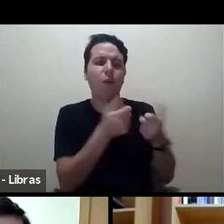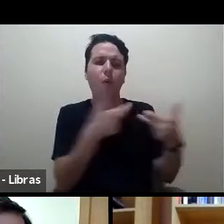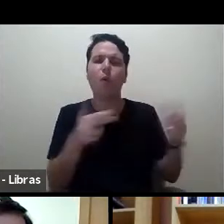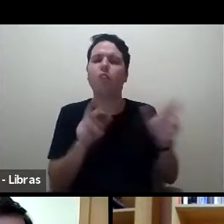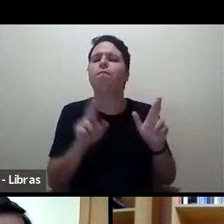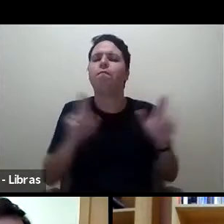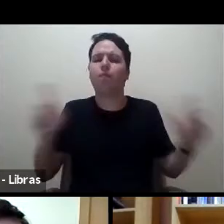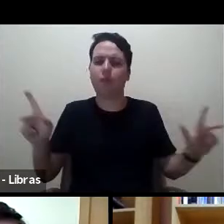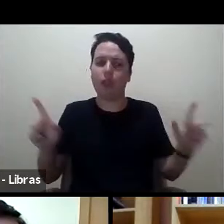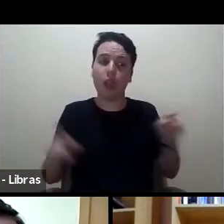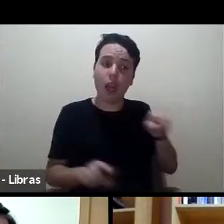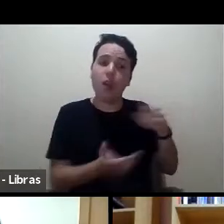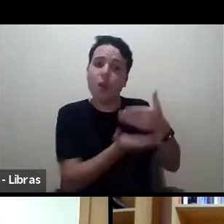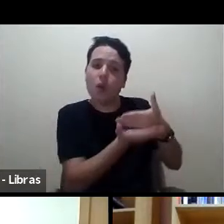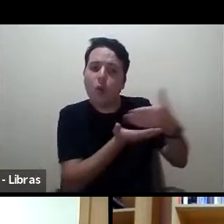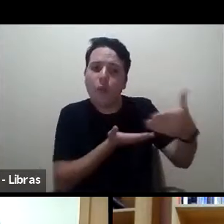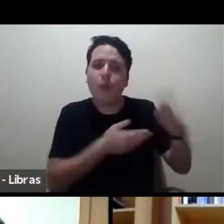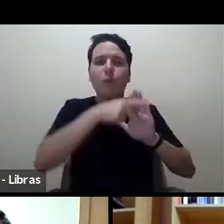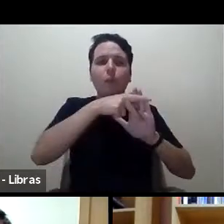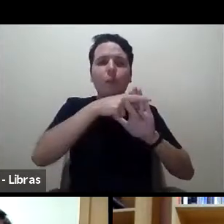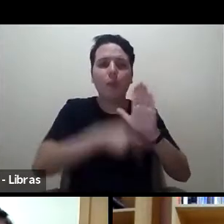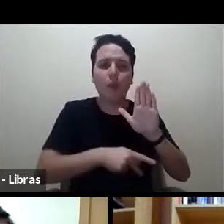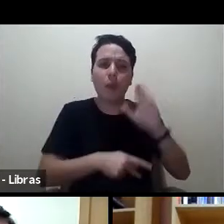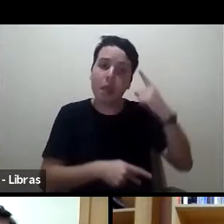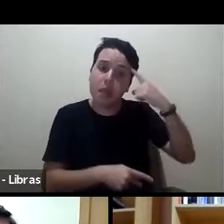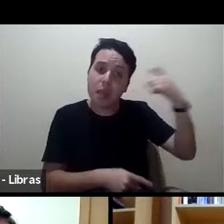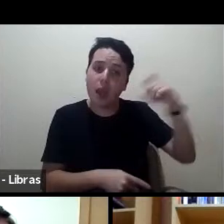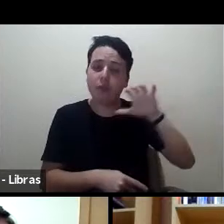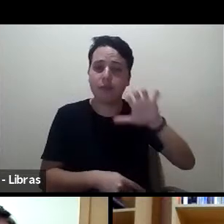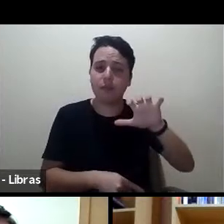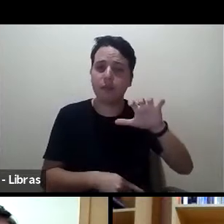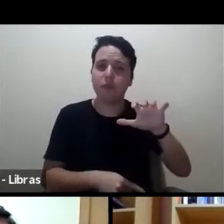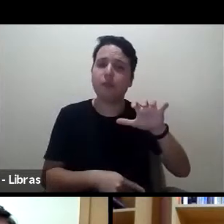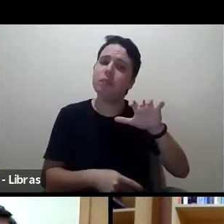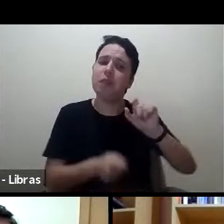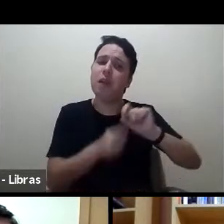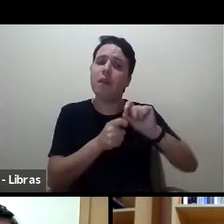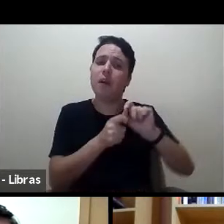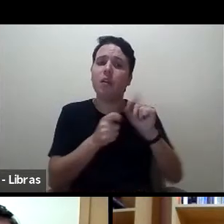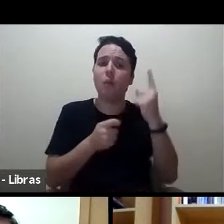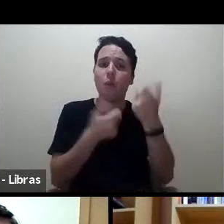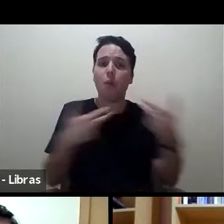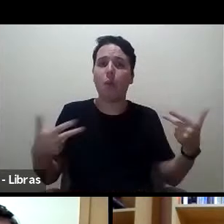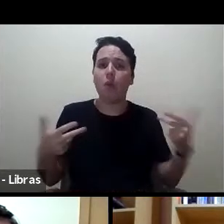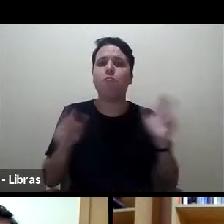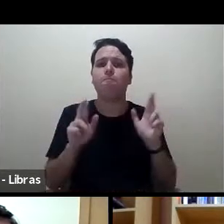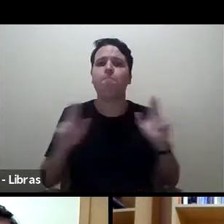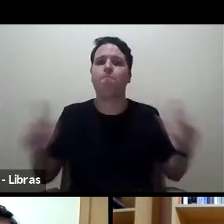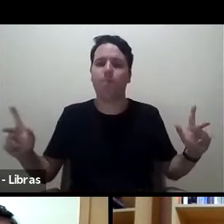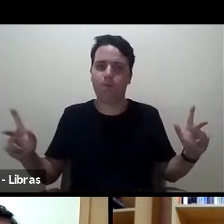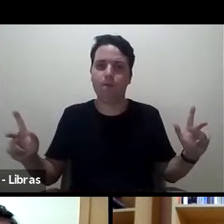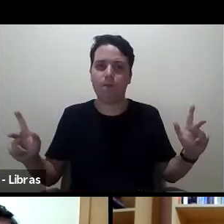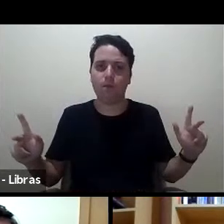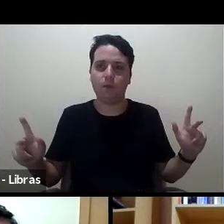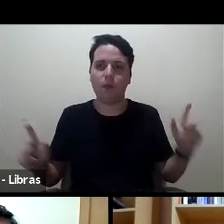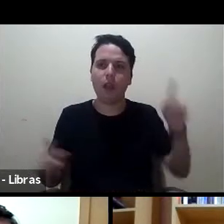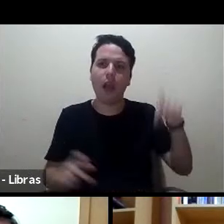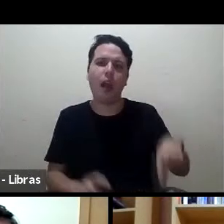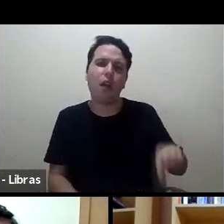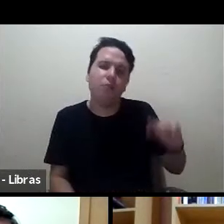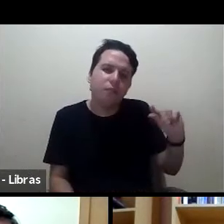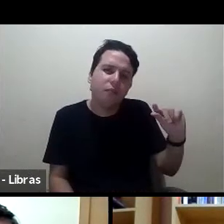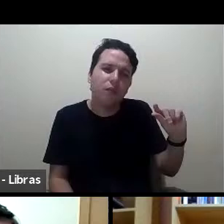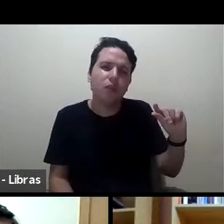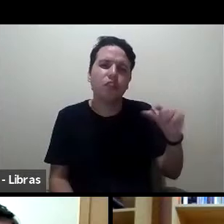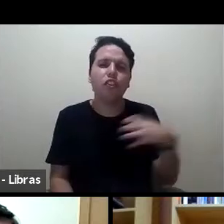E ele começou com este projeto, com essa ideia, vamos fazer algo diferente. Que é um pouco o